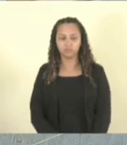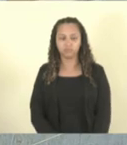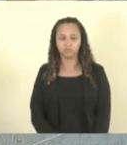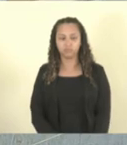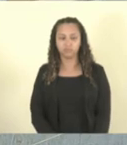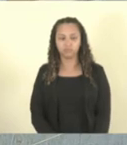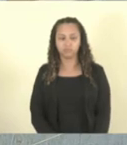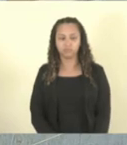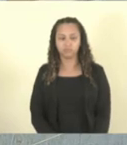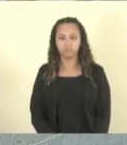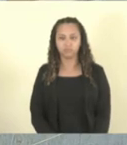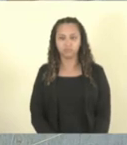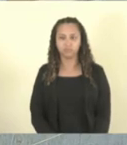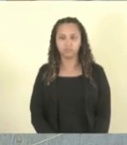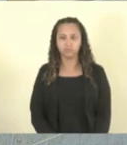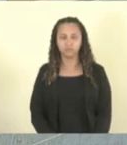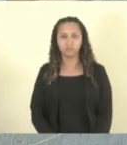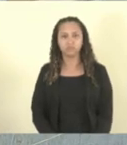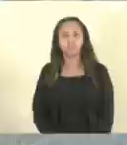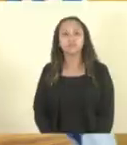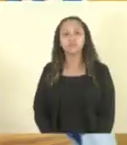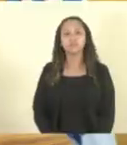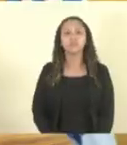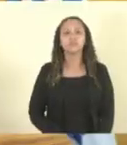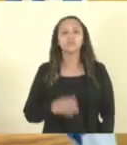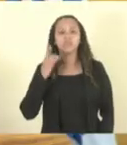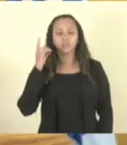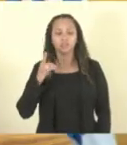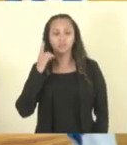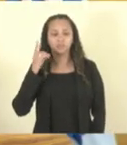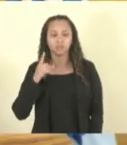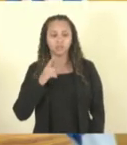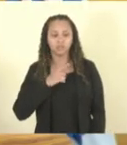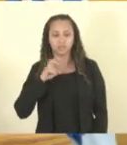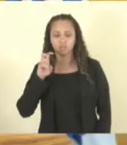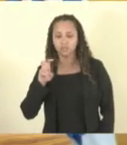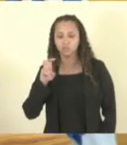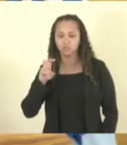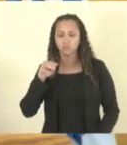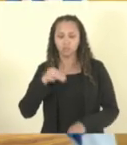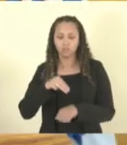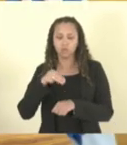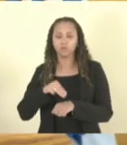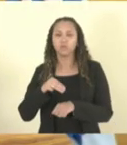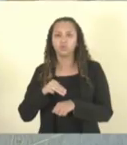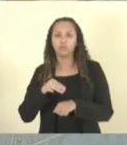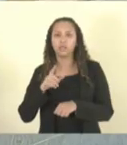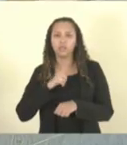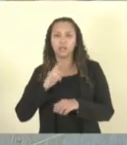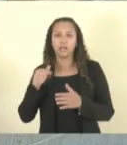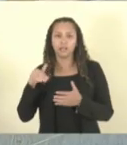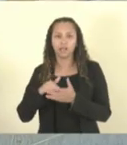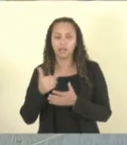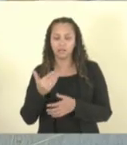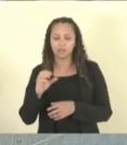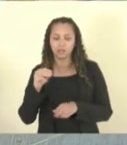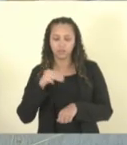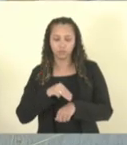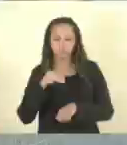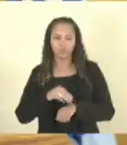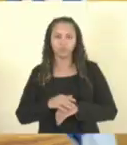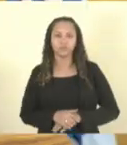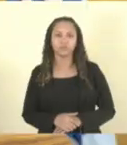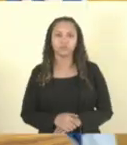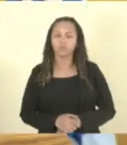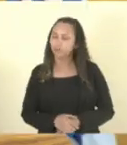Deputado engenheiro José Esmeraldo. Deputado, vossa excelência teria cinco minutos, mas por isonomia vamos dobrar esse tempo, dez minutos. Fazer uma saudação,